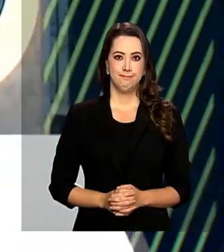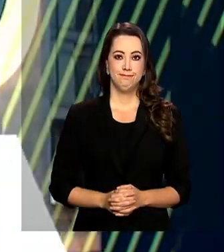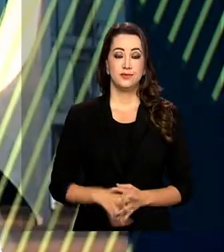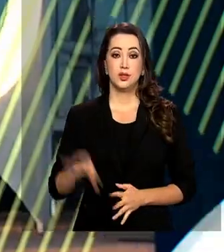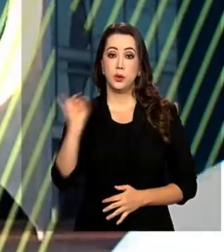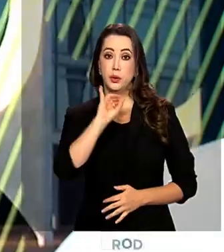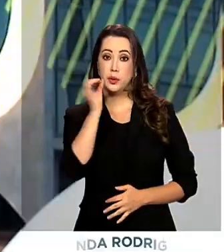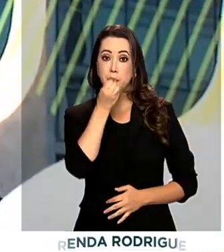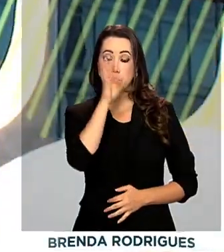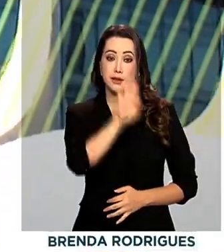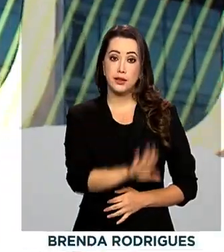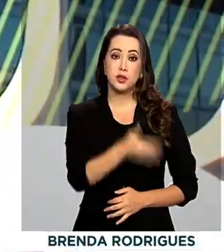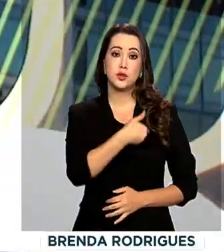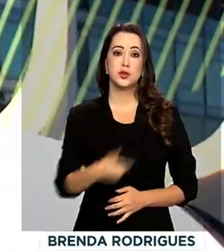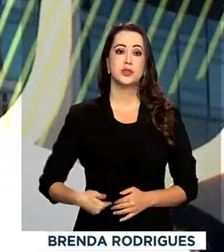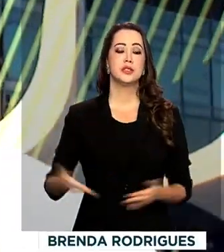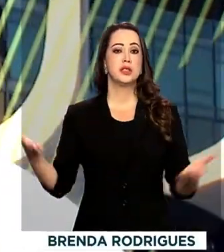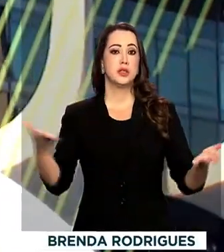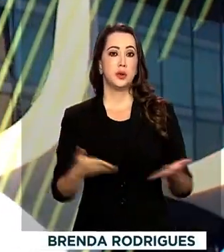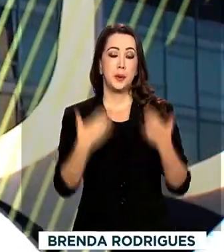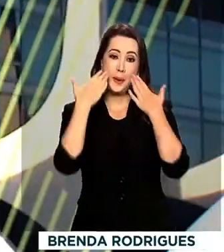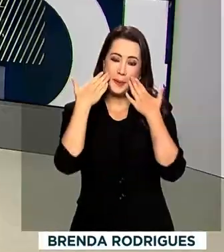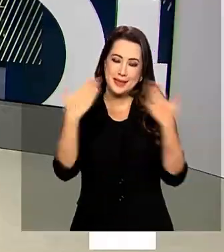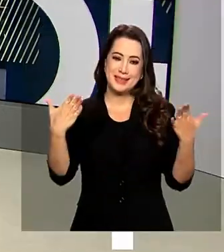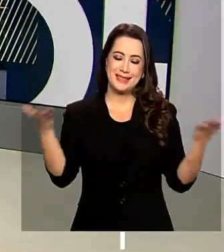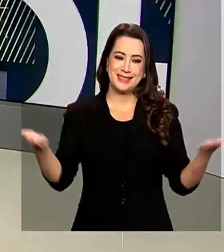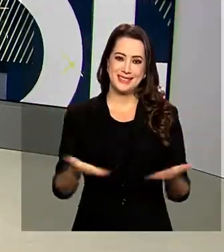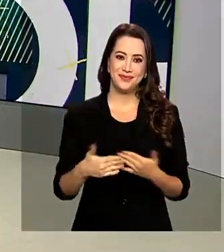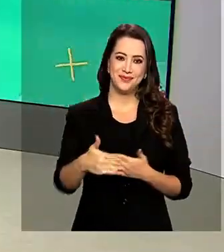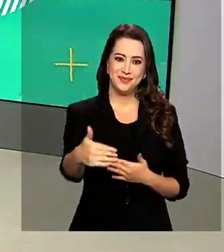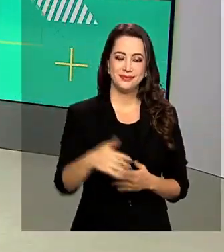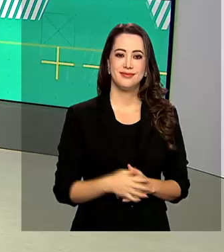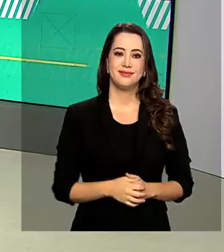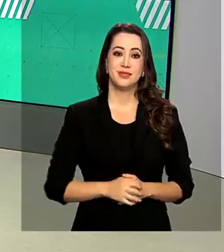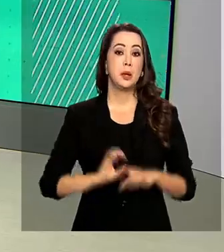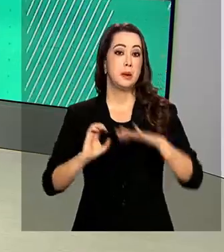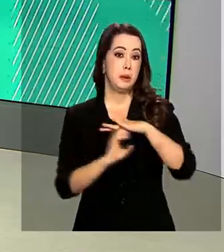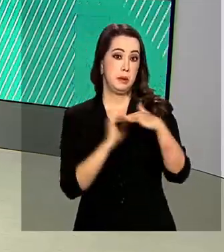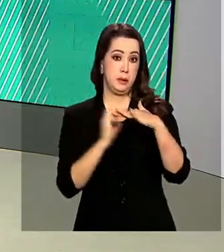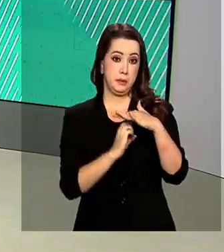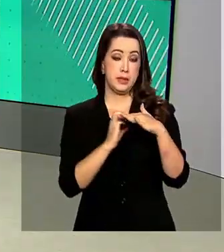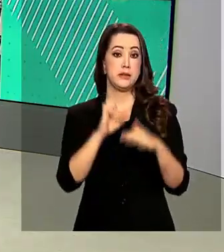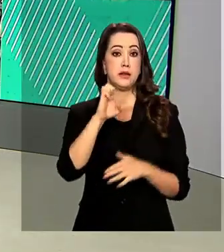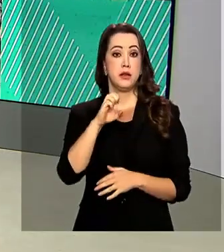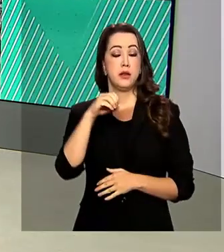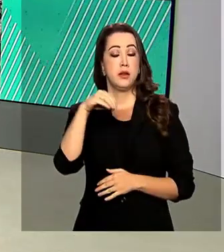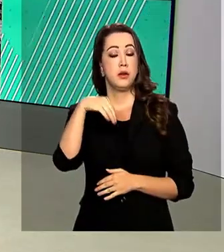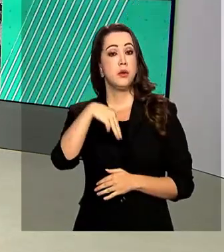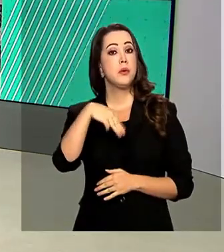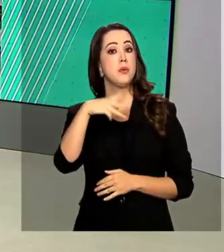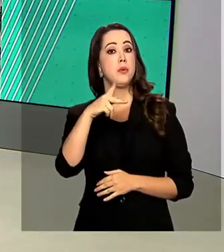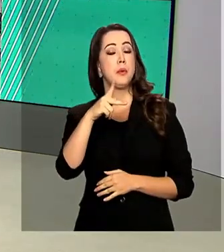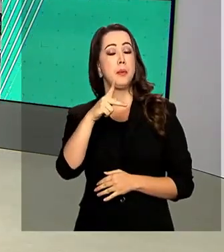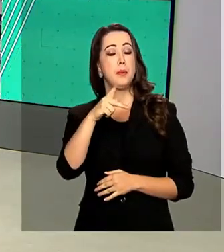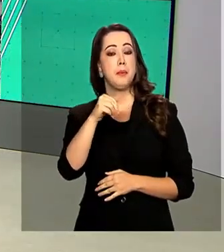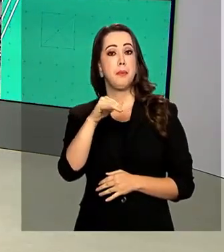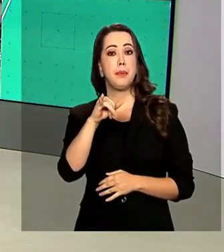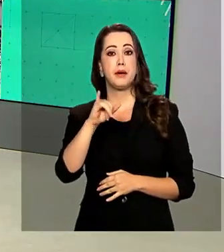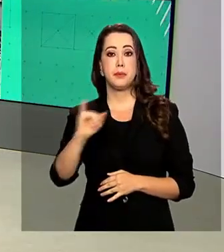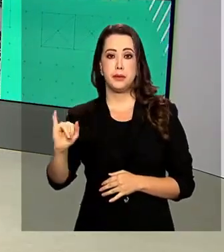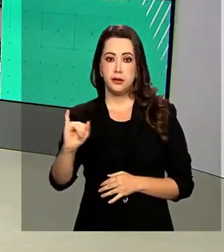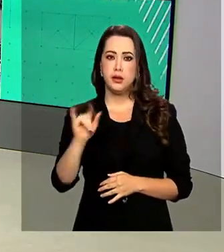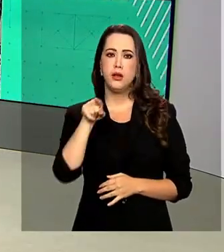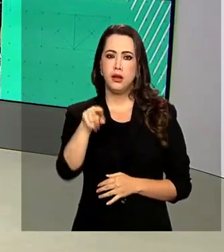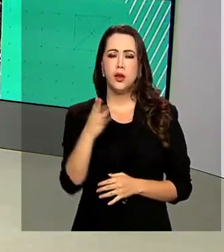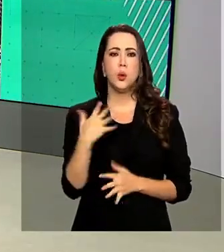Olá, boa tarde. O governo agora já está no ar. A Empresa Brasileira de Pesquisa e Inovação Industrial une empresas em mais